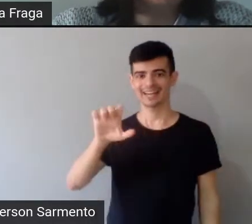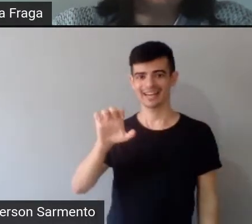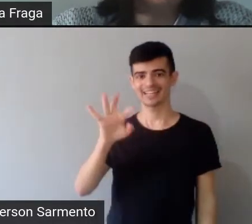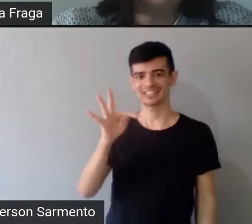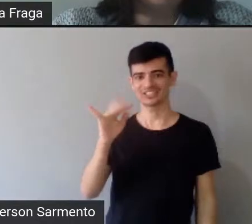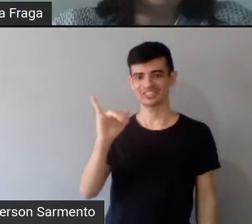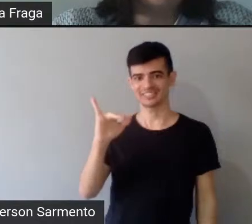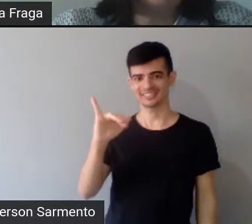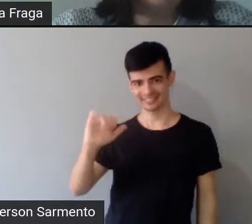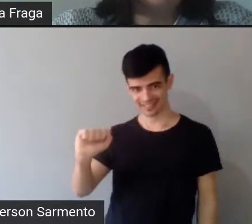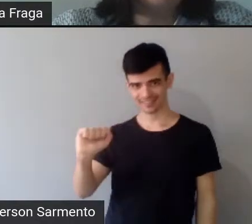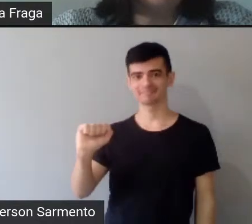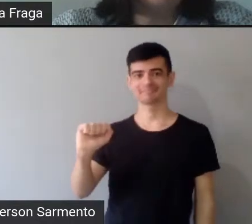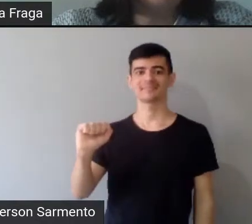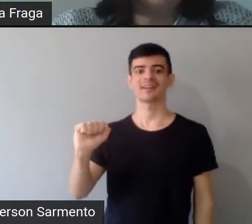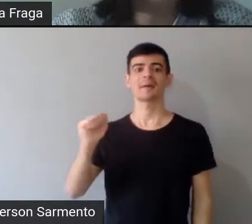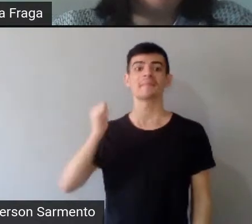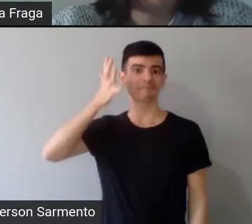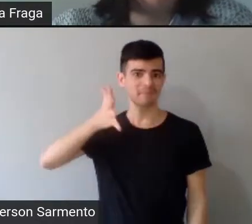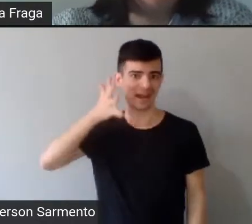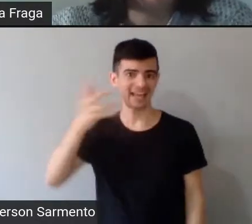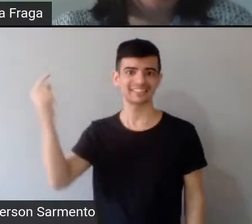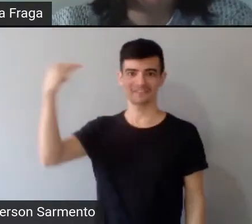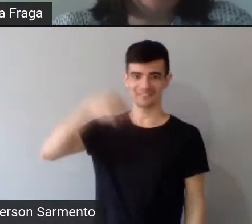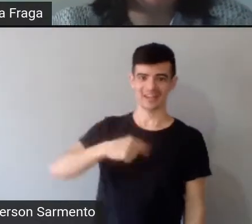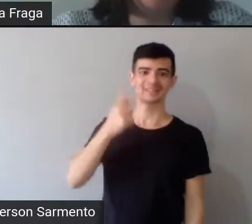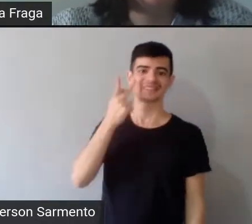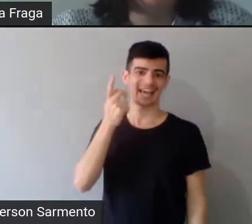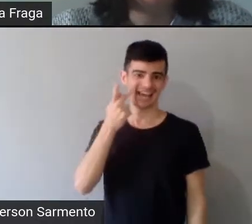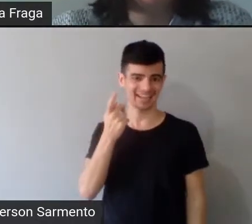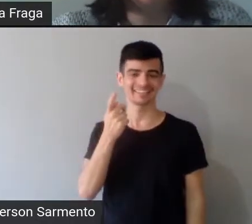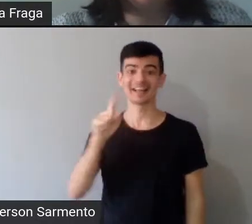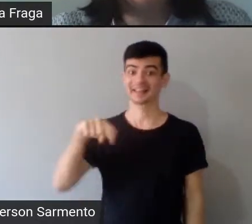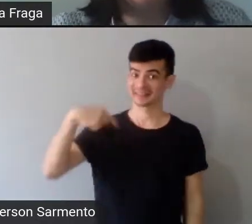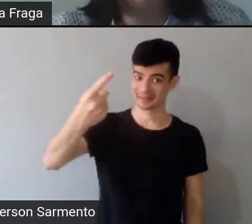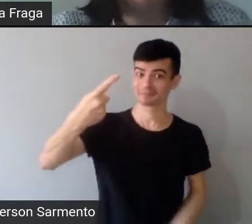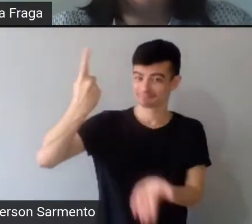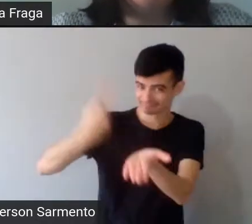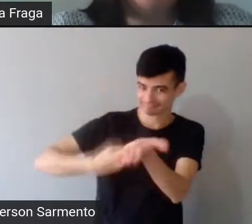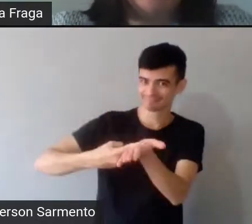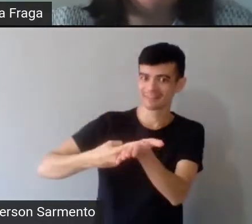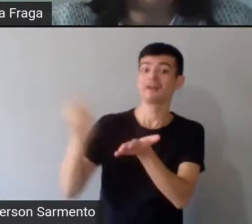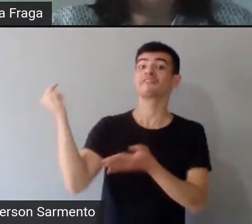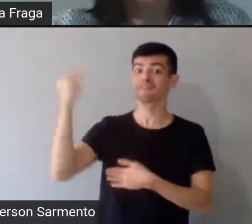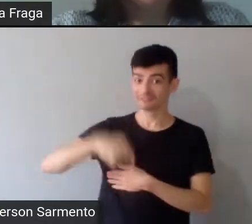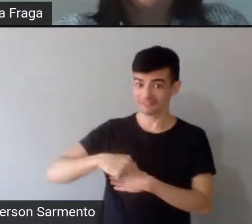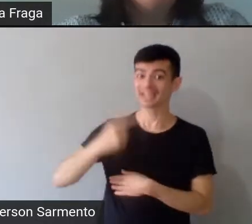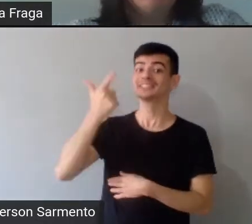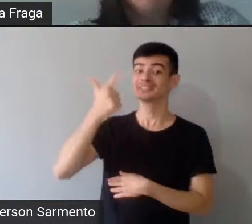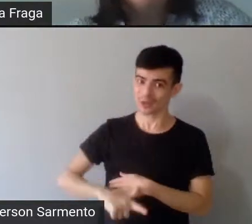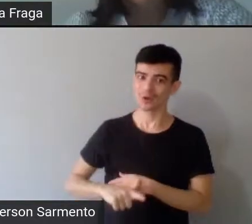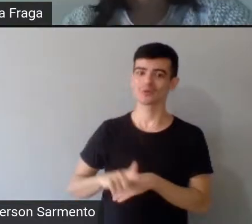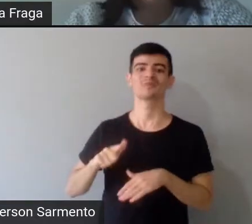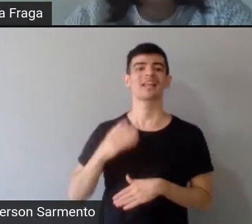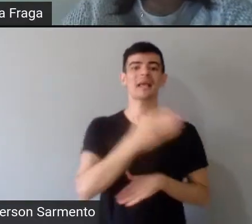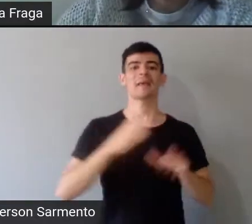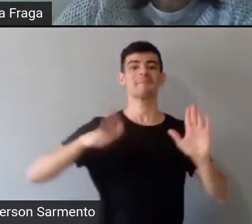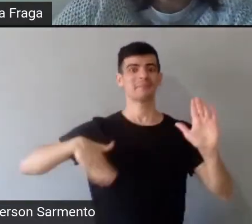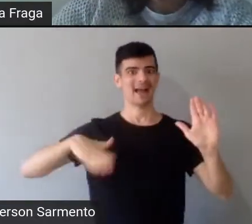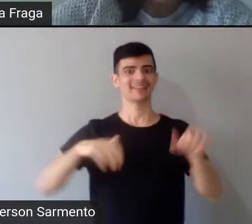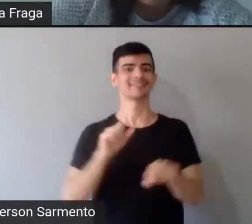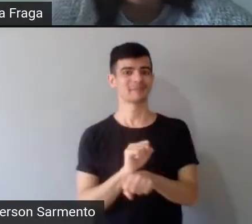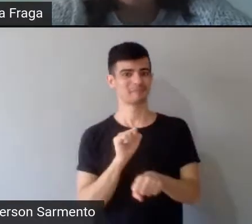uma, uma visita para a gente ir à praia, quando, quando passar mais esse, essa, esse momento da pandemia,